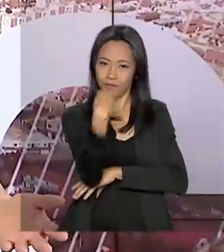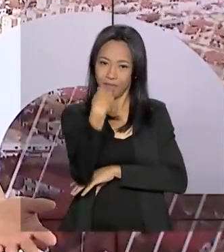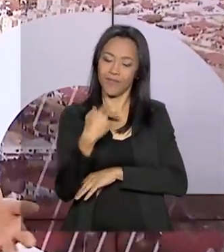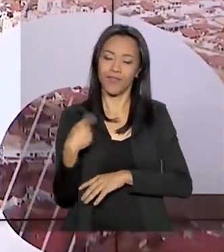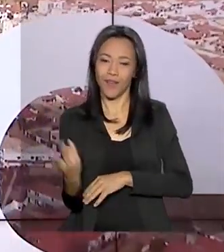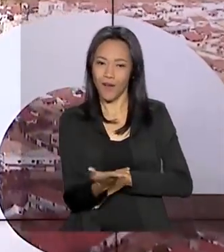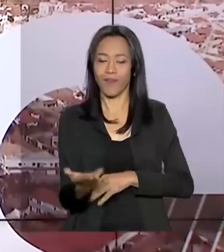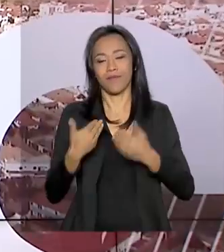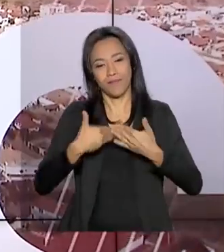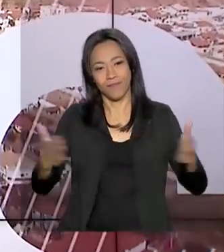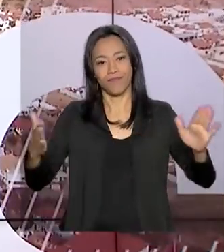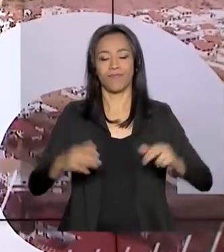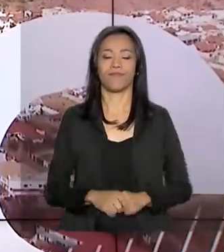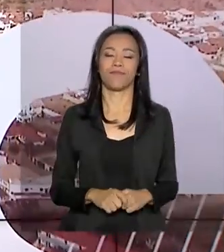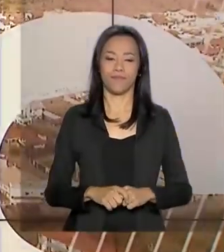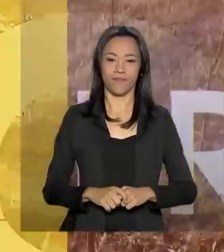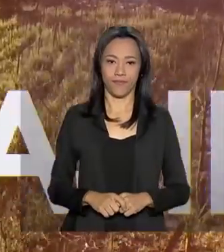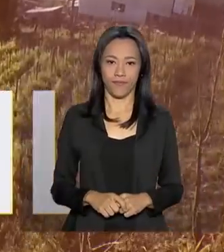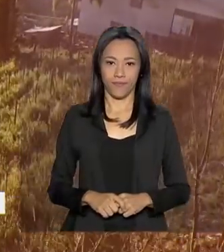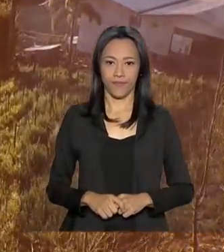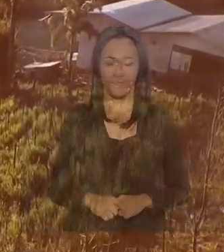o Brasil em Dia já está no ar.